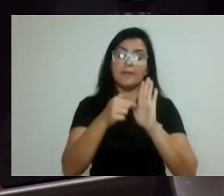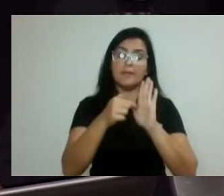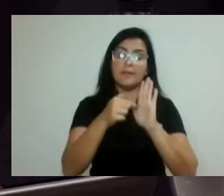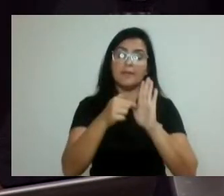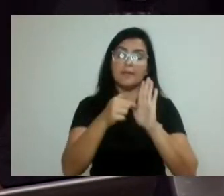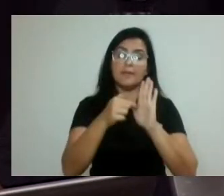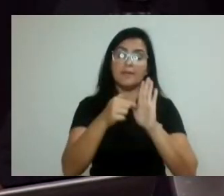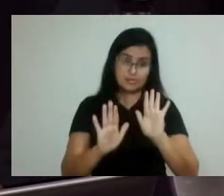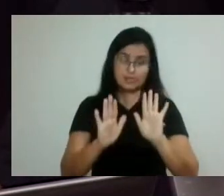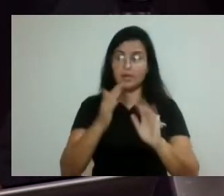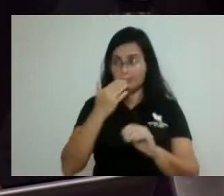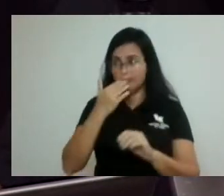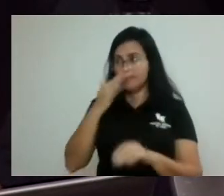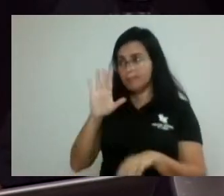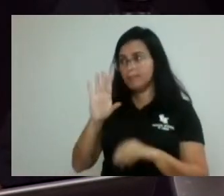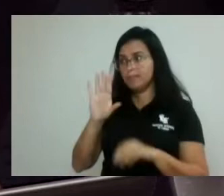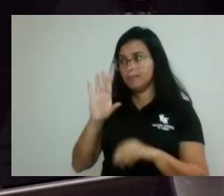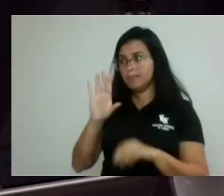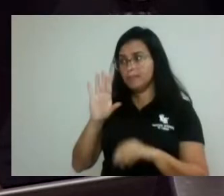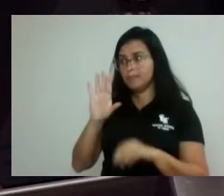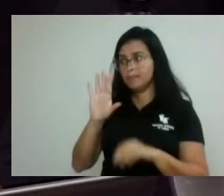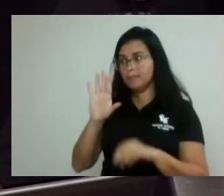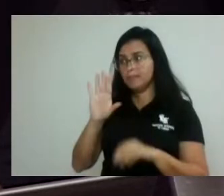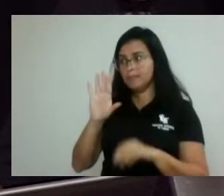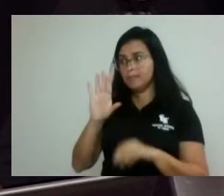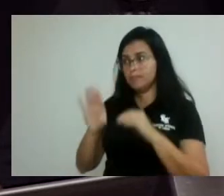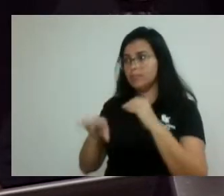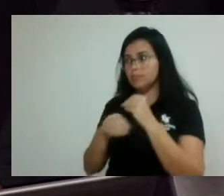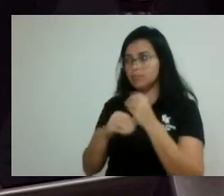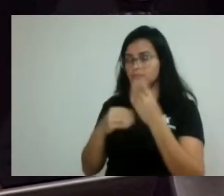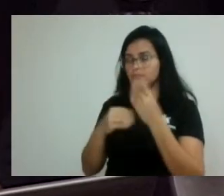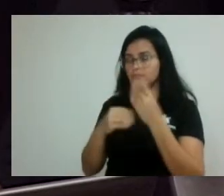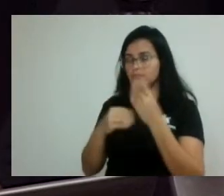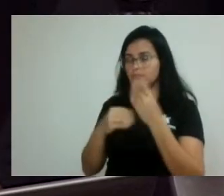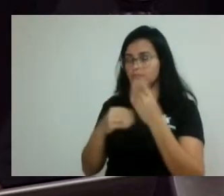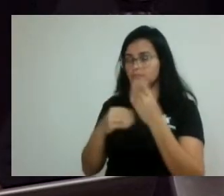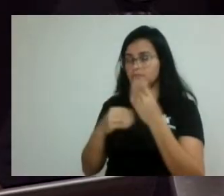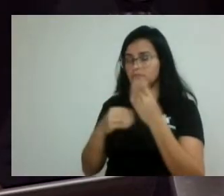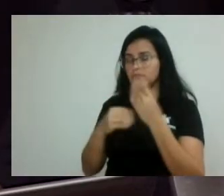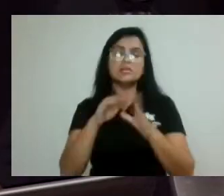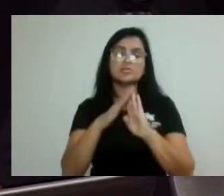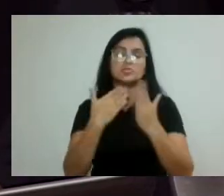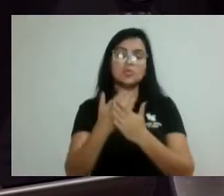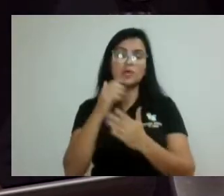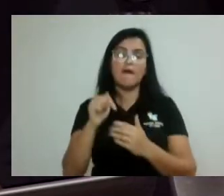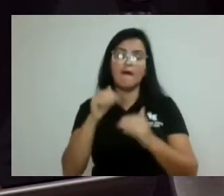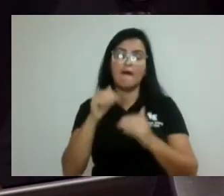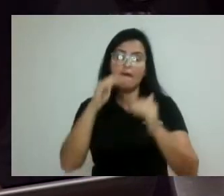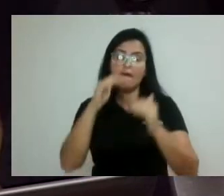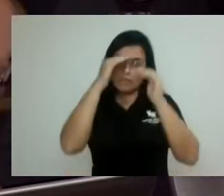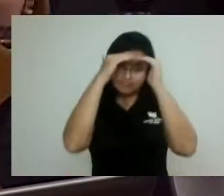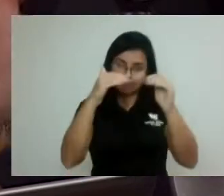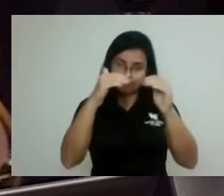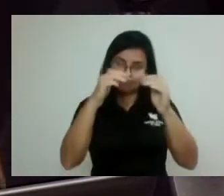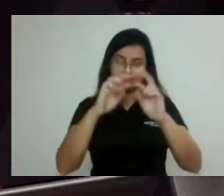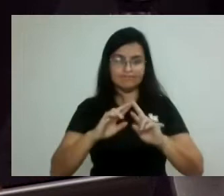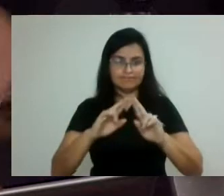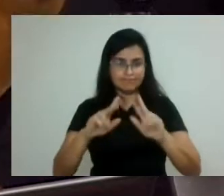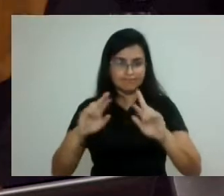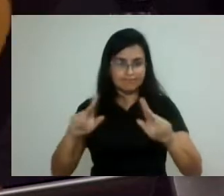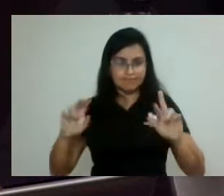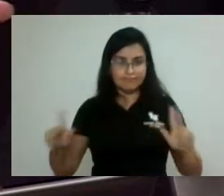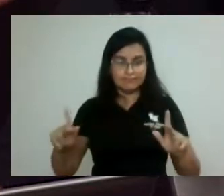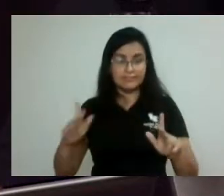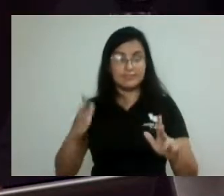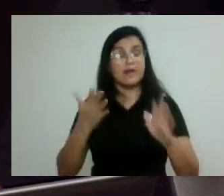O que existe é o respeito à diversidade, é, em momentos, dizer que tem alguns grupos que